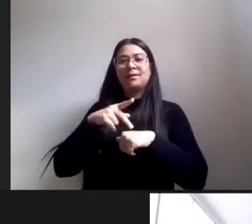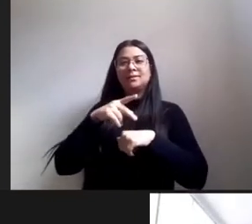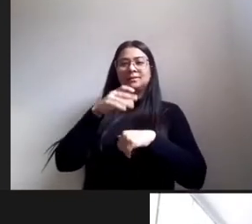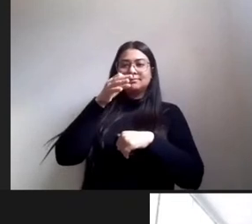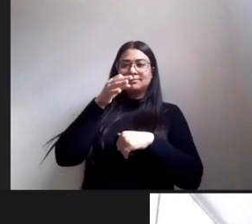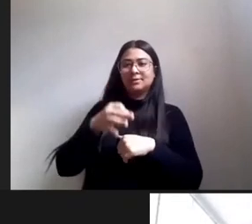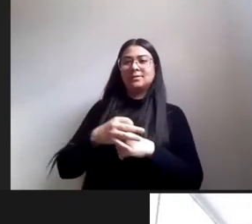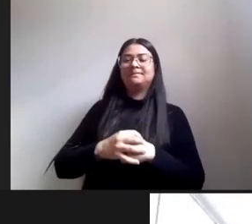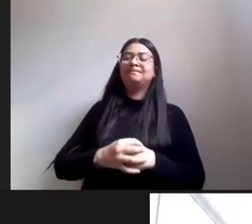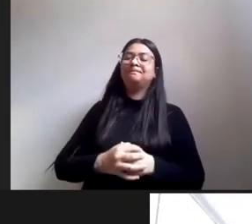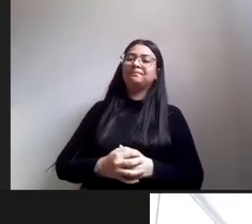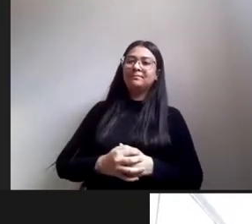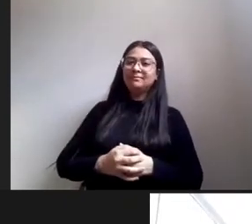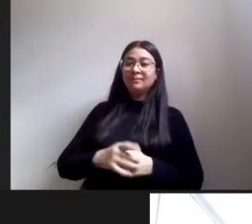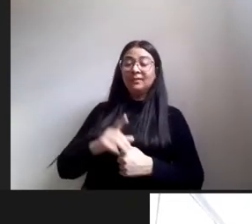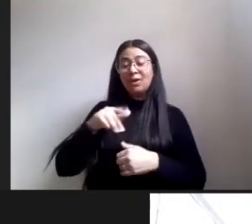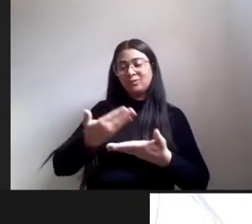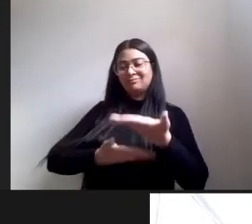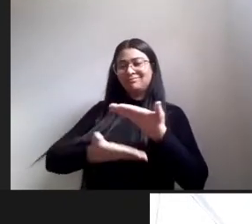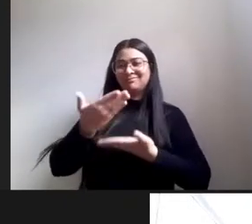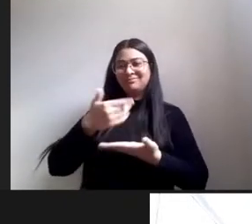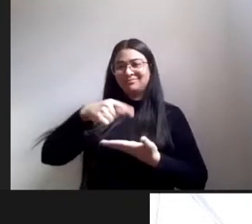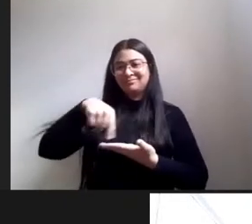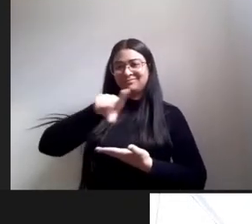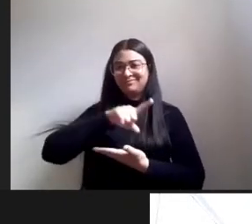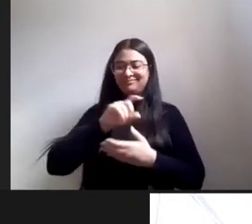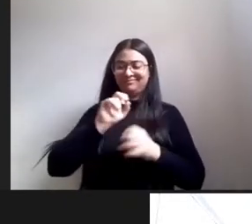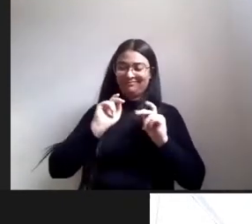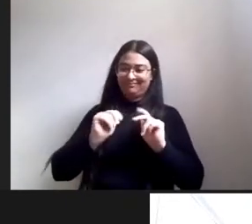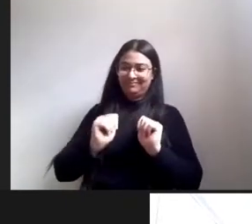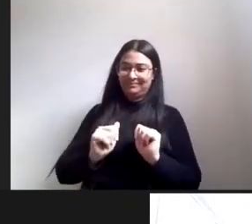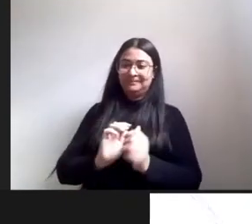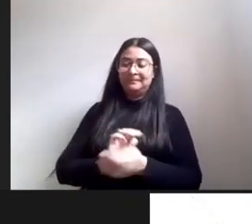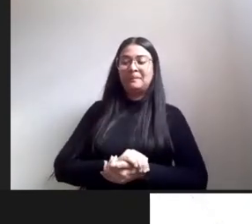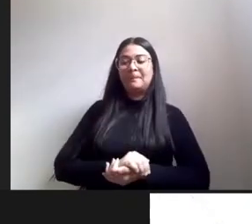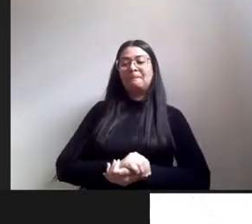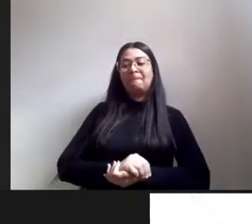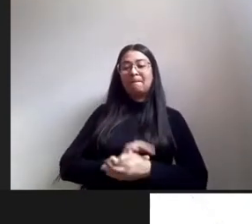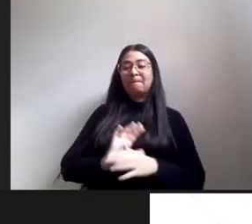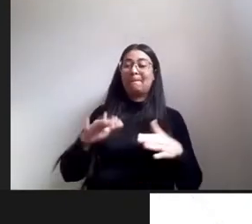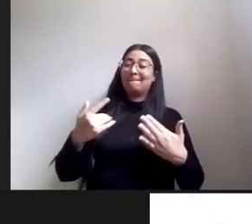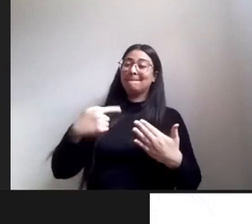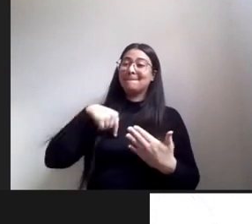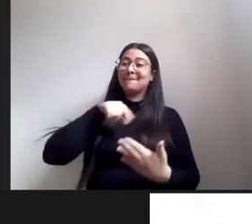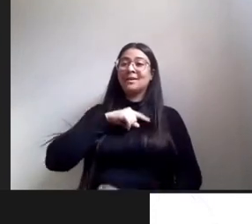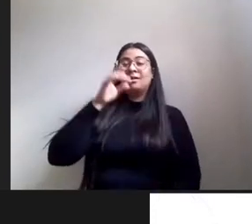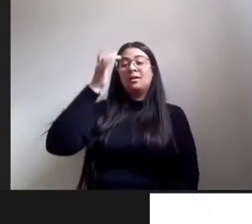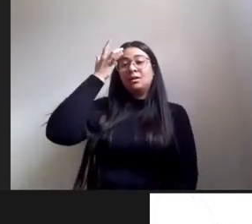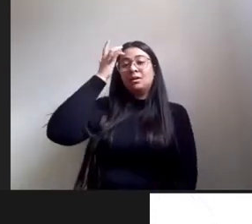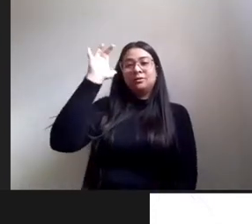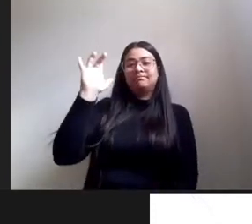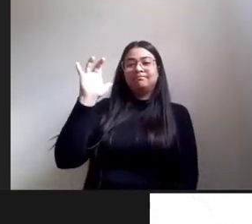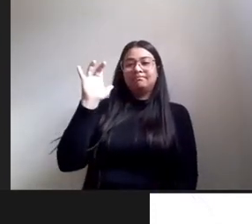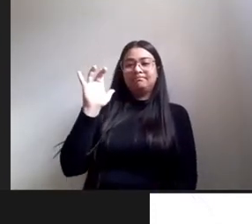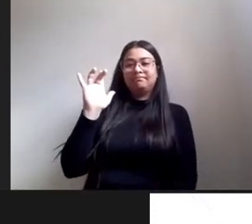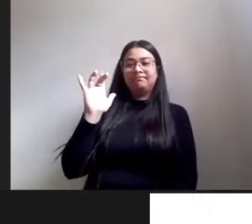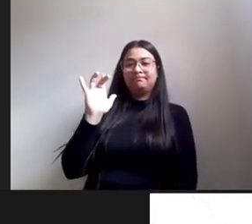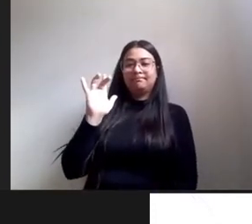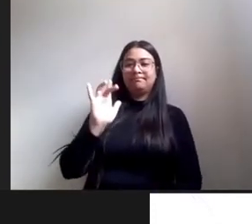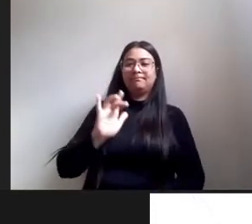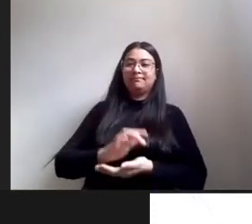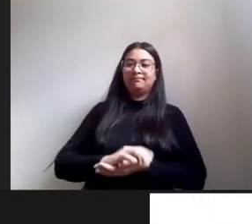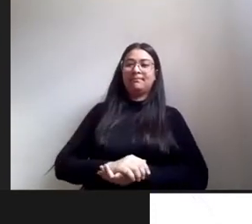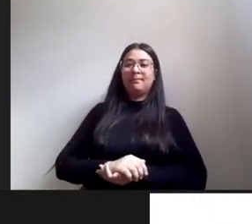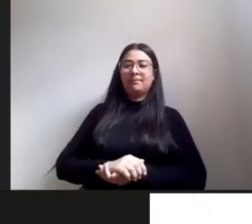nós também nós estamos assim nós não sabemos por onde ir é um